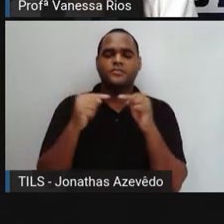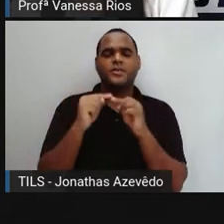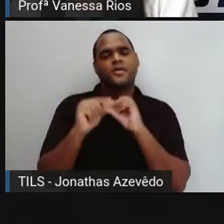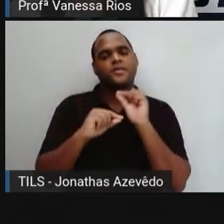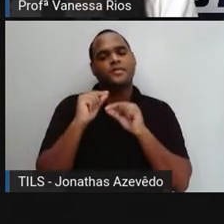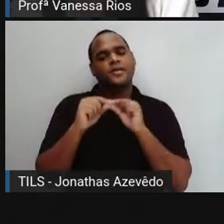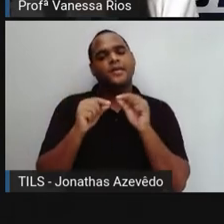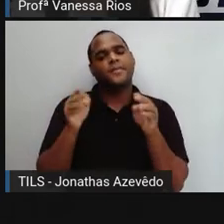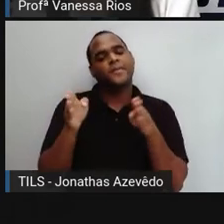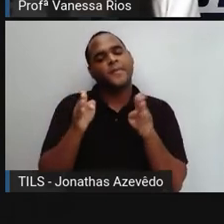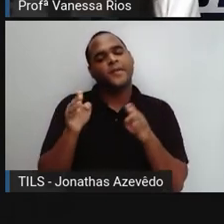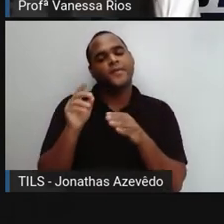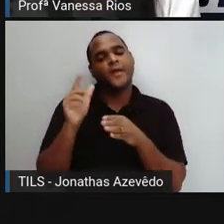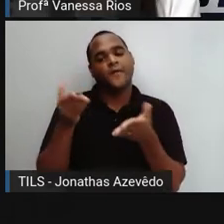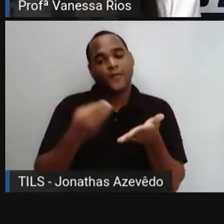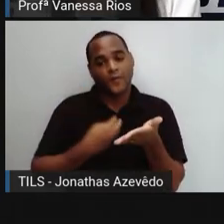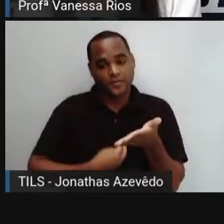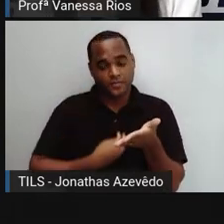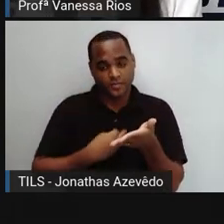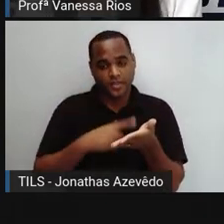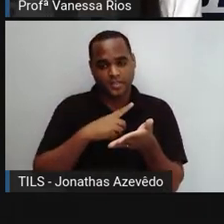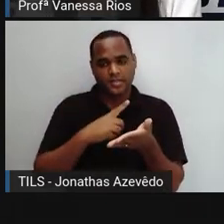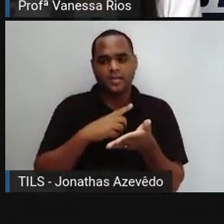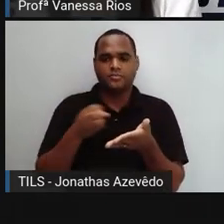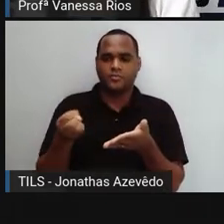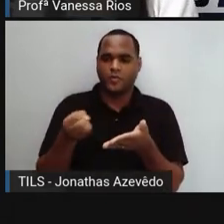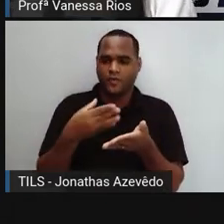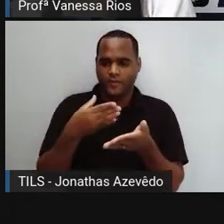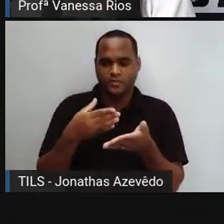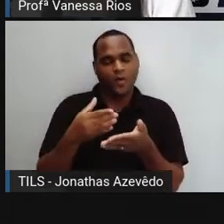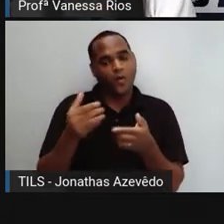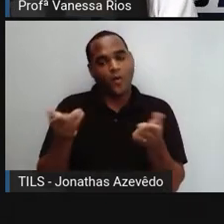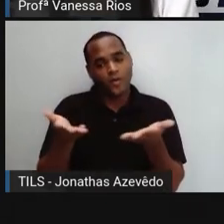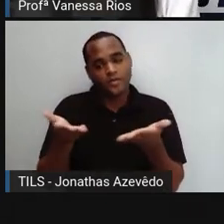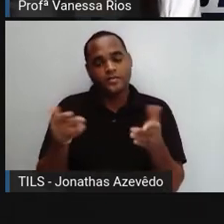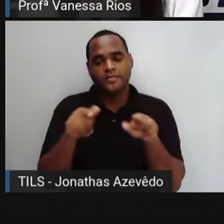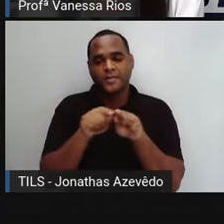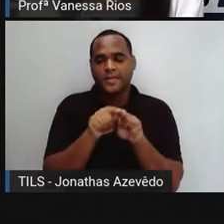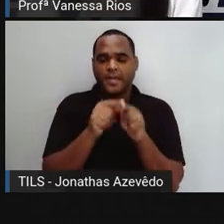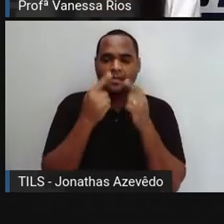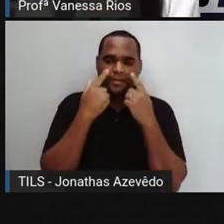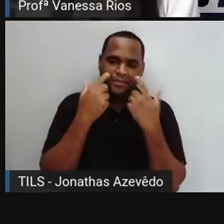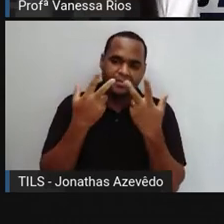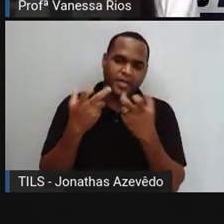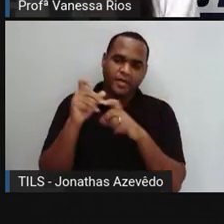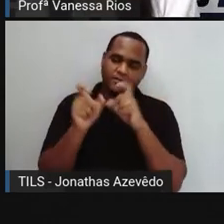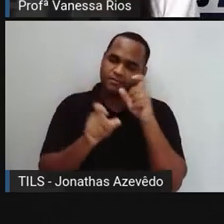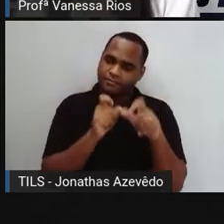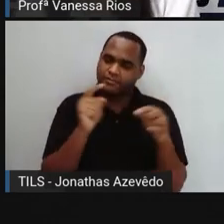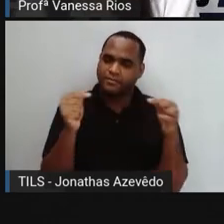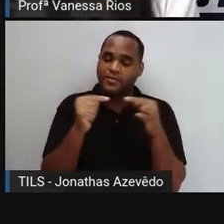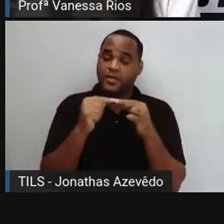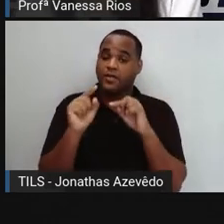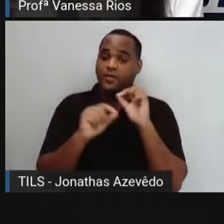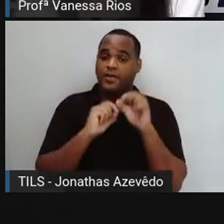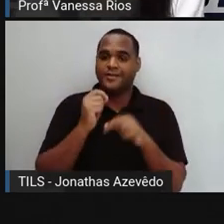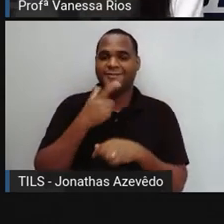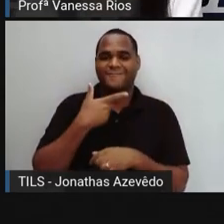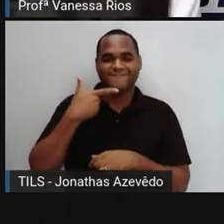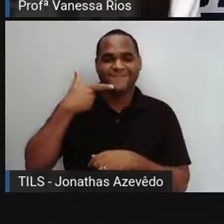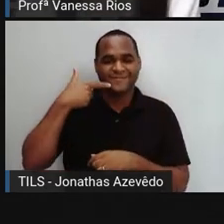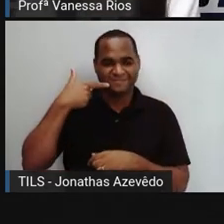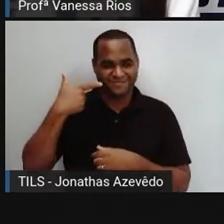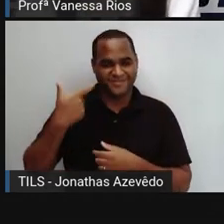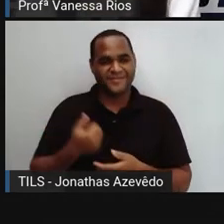aí a um período mais atual, né? Mais recente. A gente já observa aí a expressão, a presença dos sorrisos.